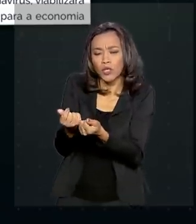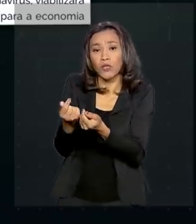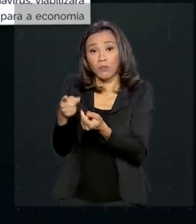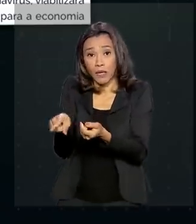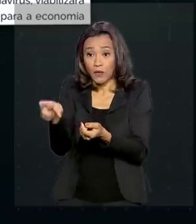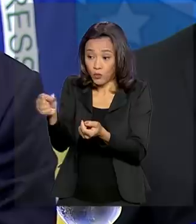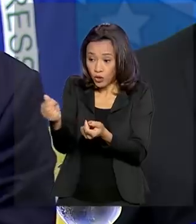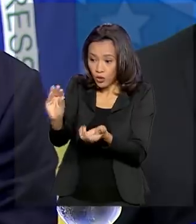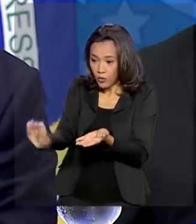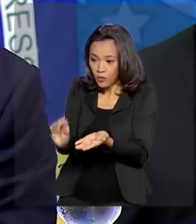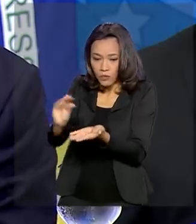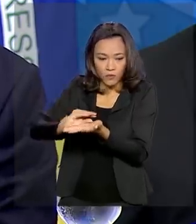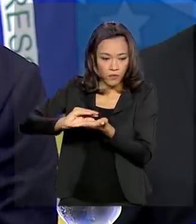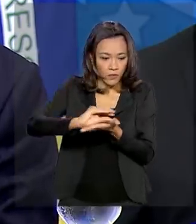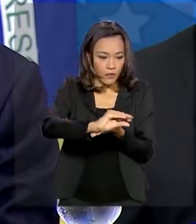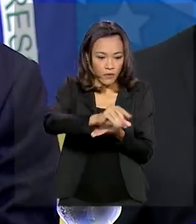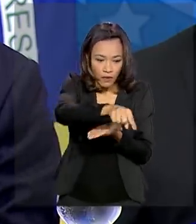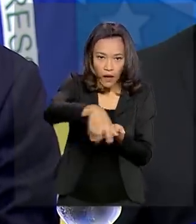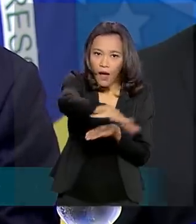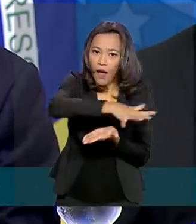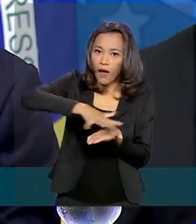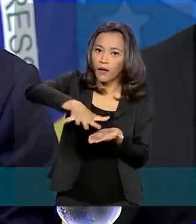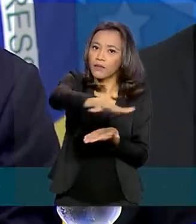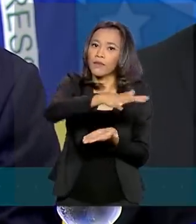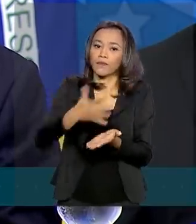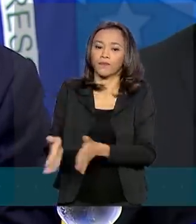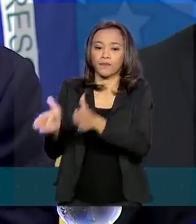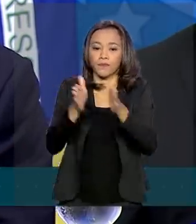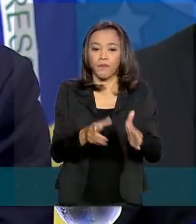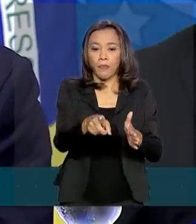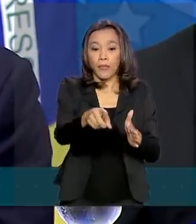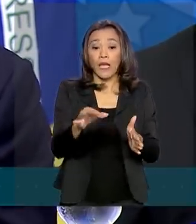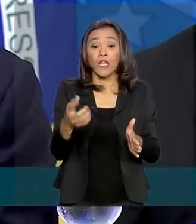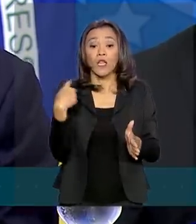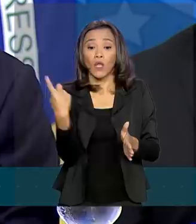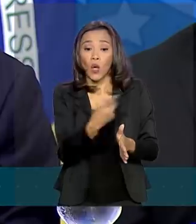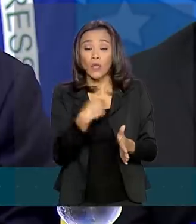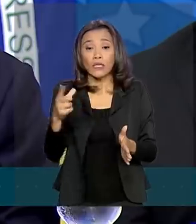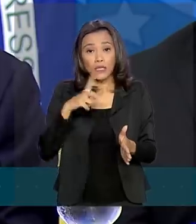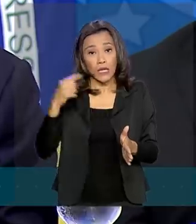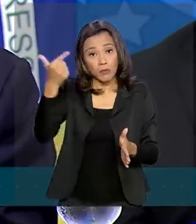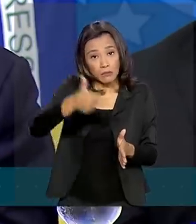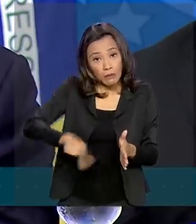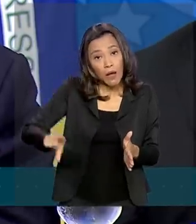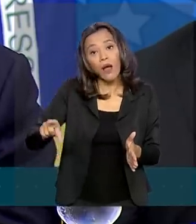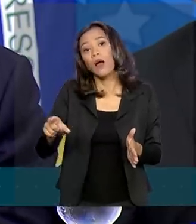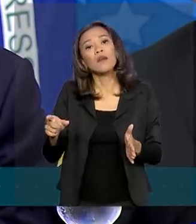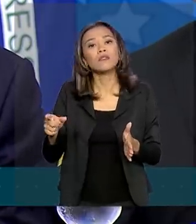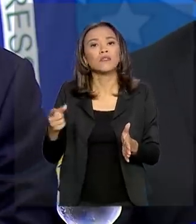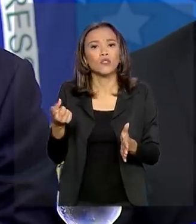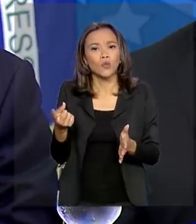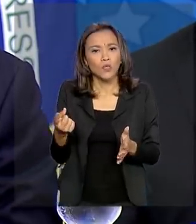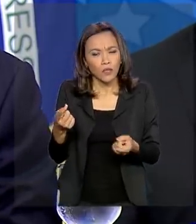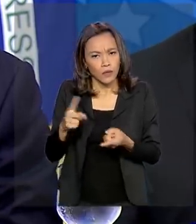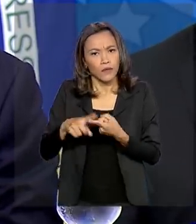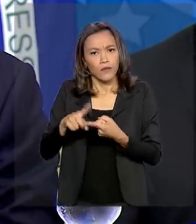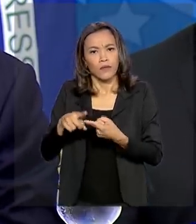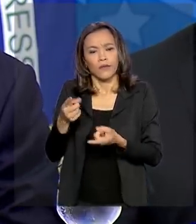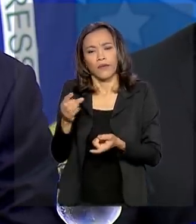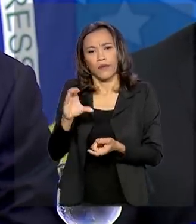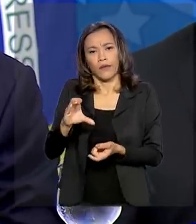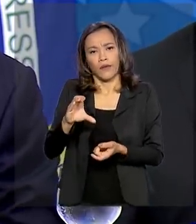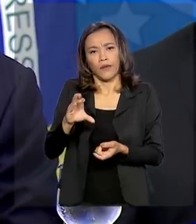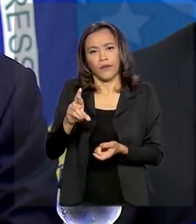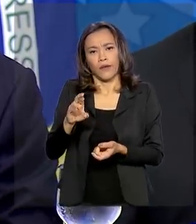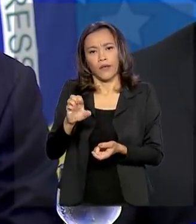outras áreas. Nós temos agora o espaço fiscal. Então, temos mais munição. Do ponto de vista de crédito, nós sabemos que